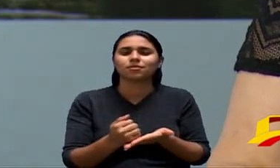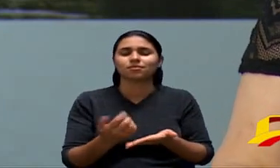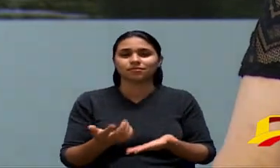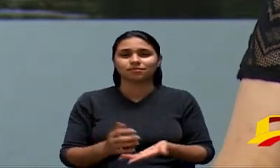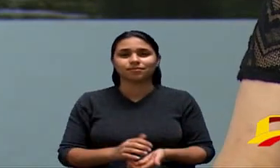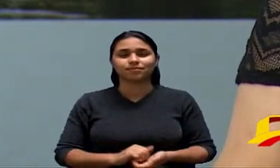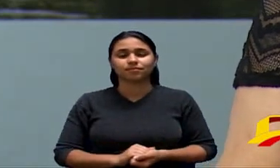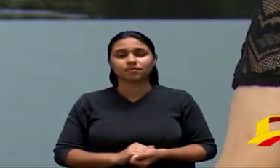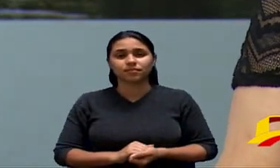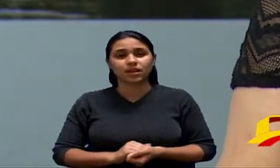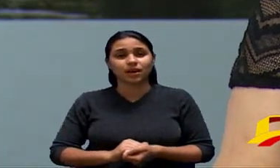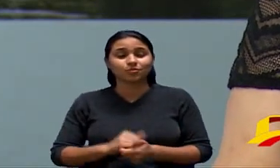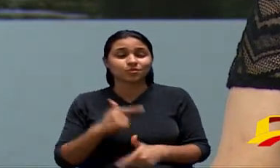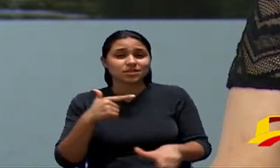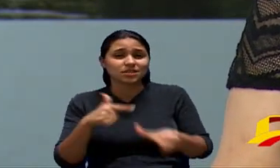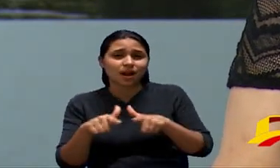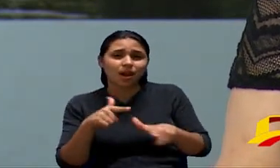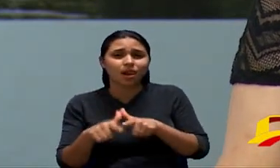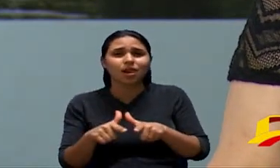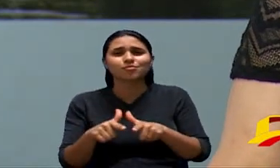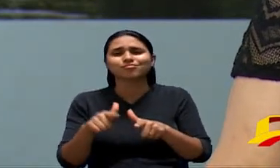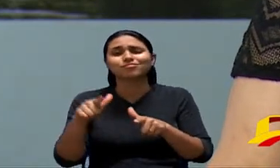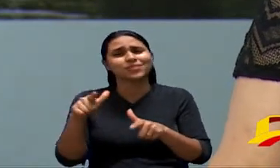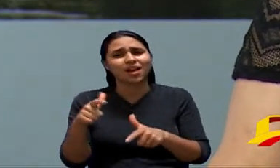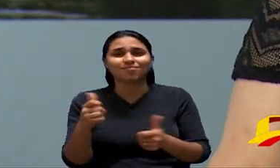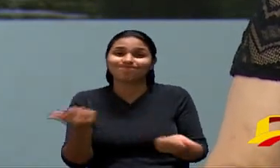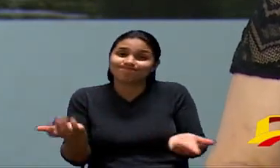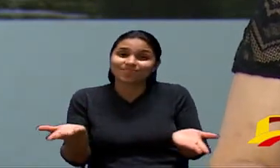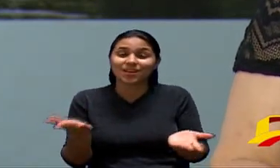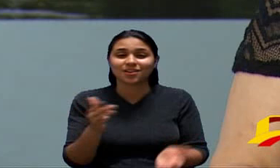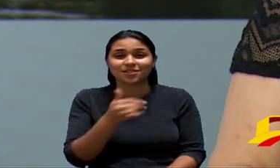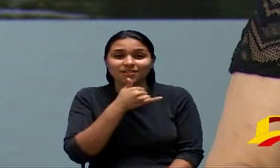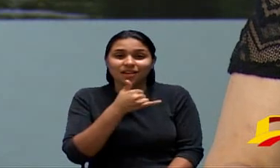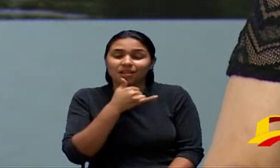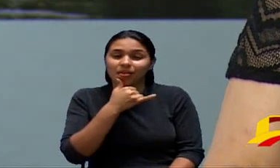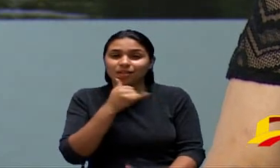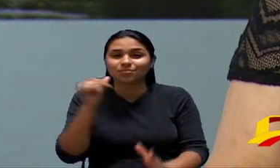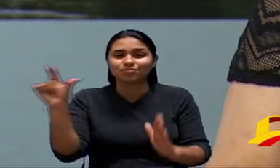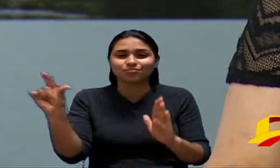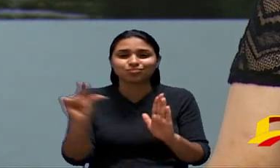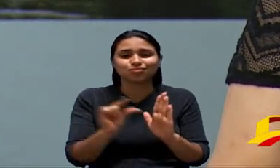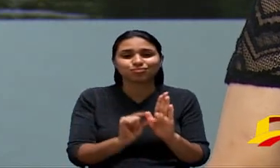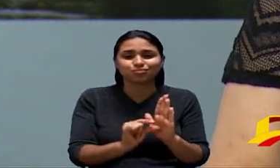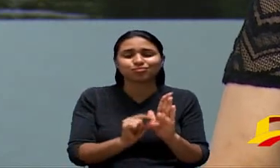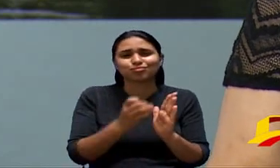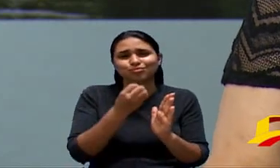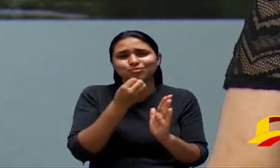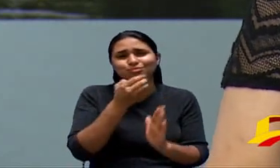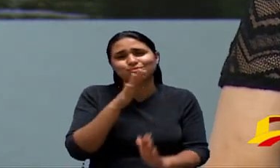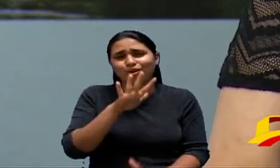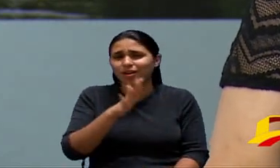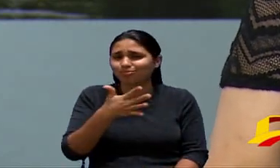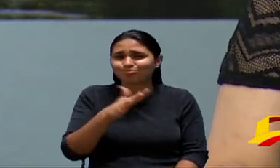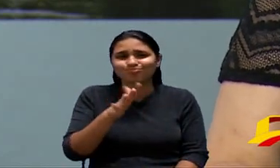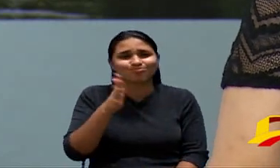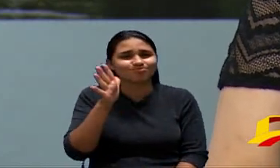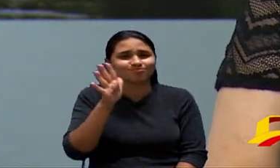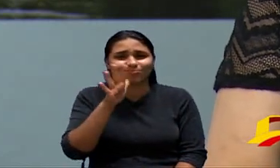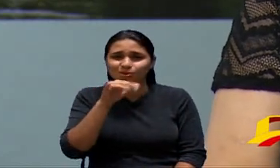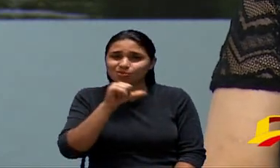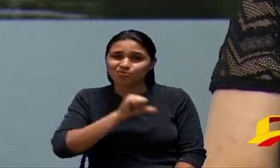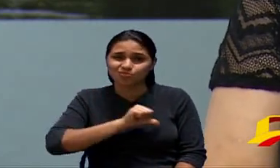situação é desfavorável mas mesmo assim os sindicatos sérios